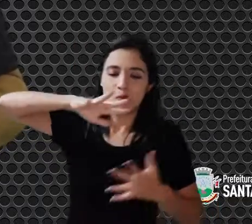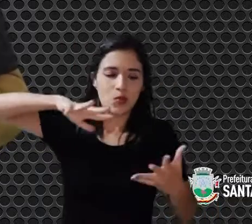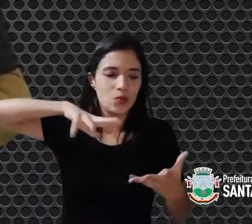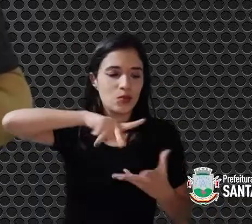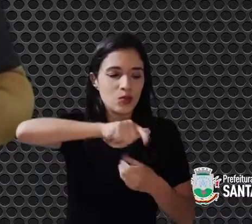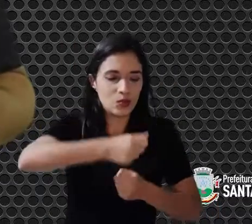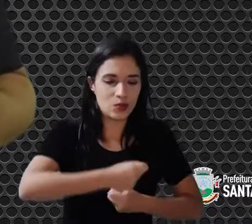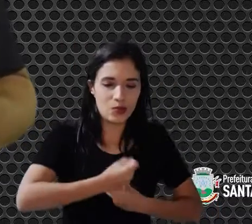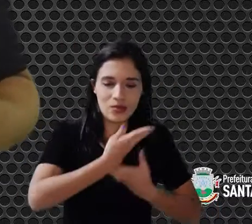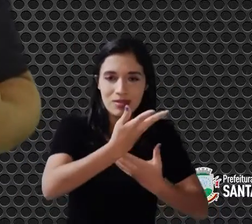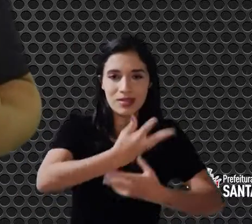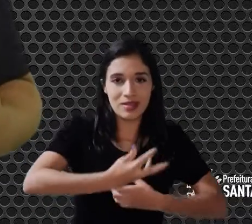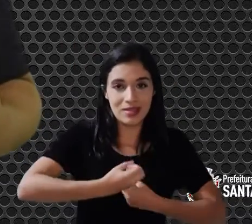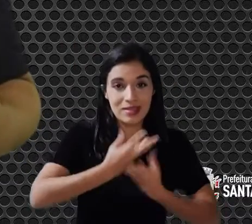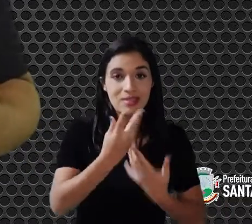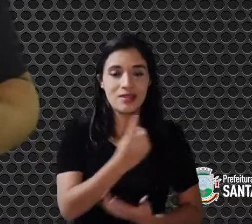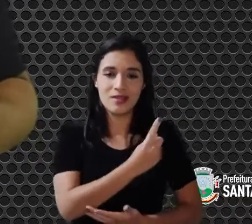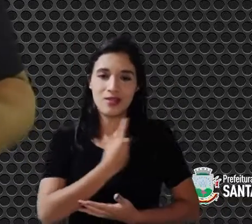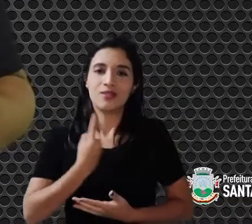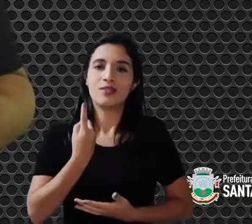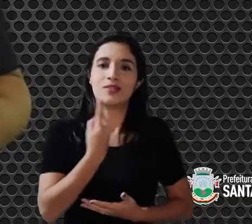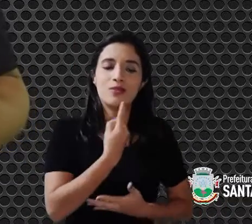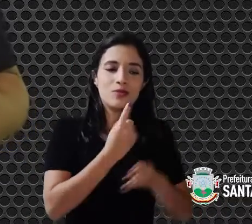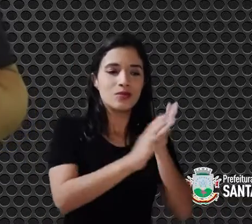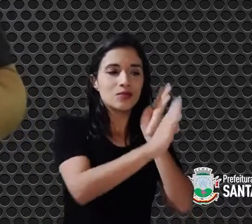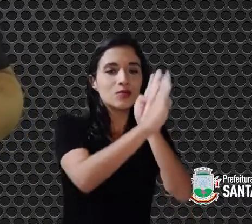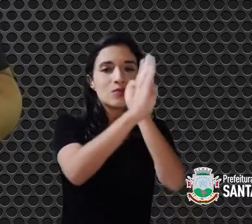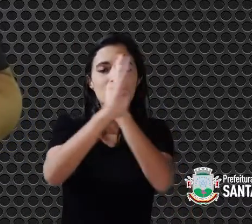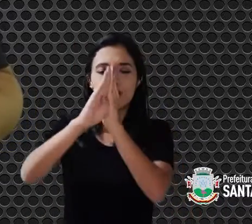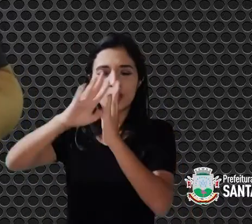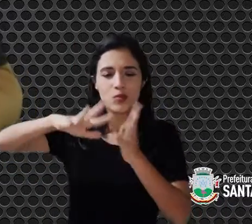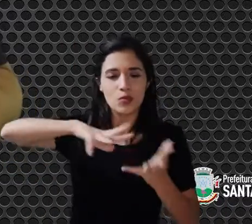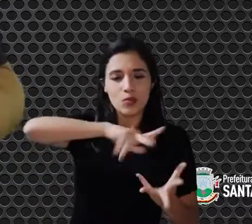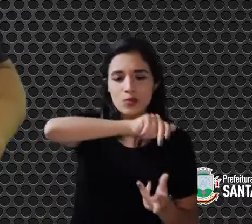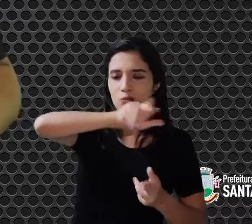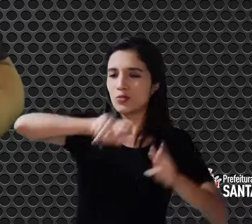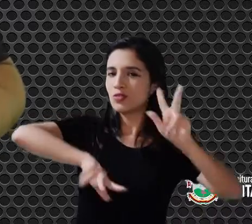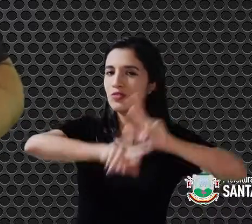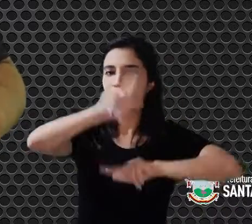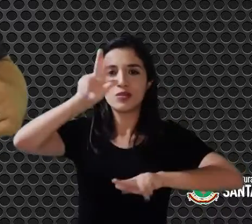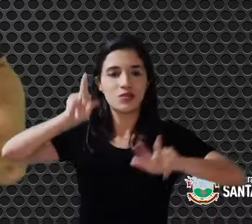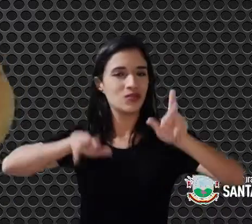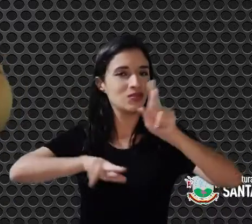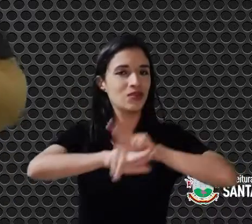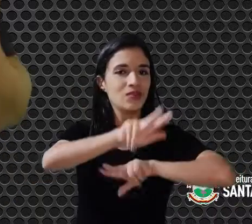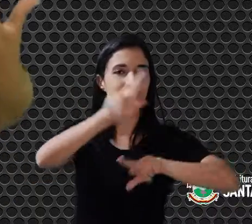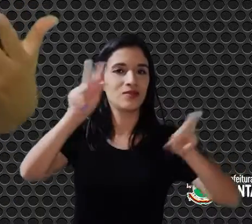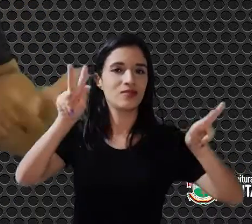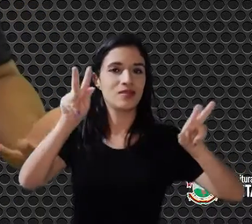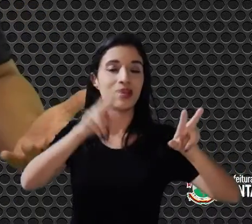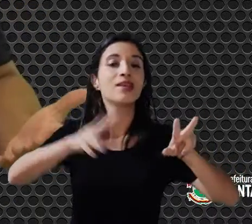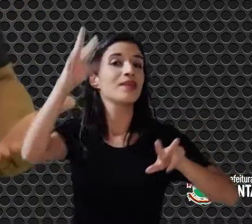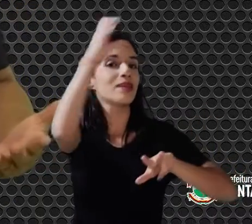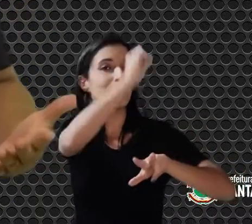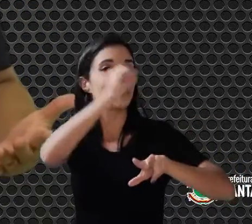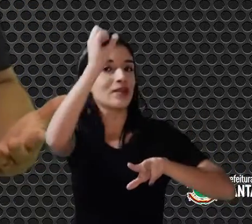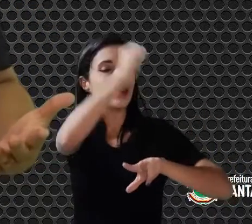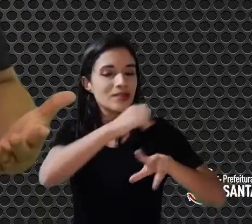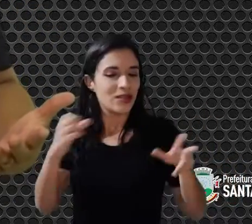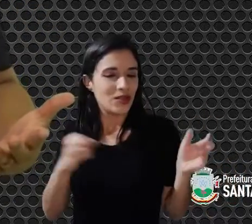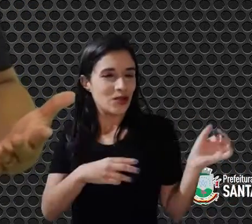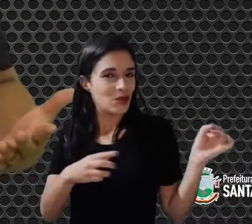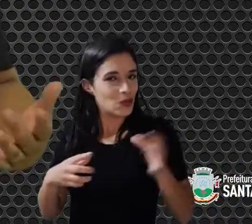poesia, iremos desbravar mundos diversos e realizar muitas